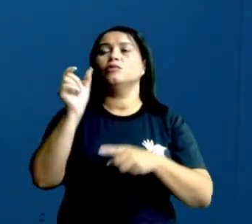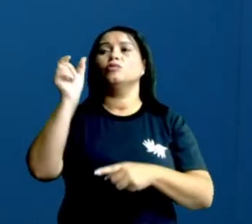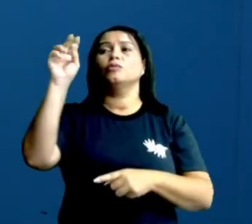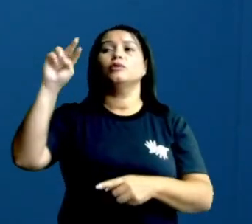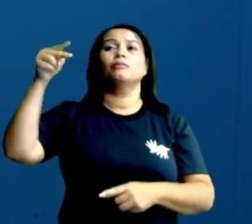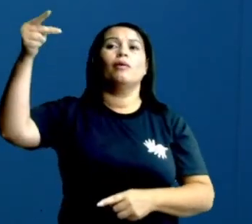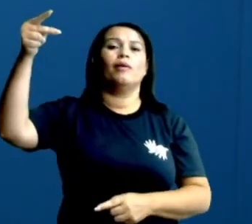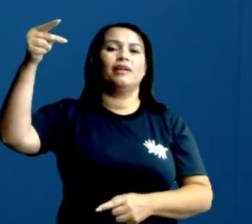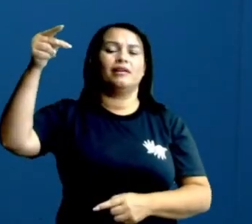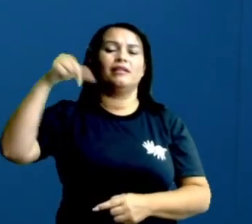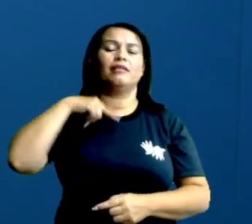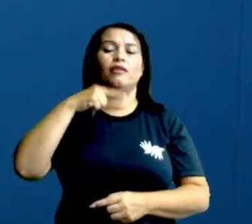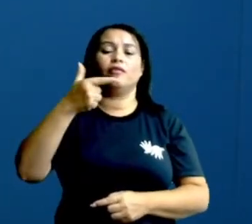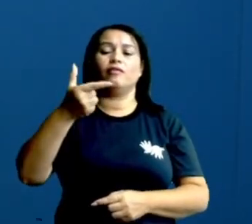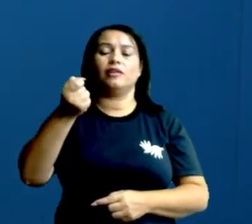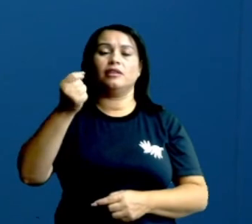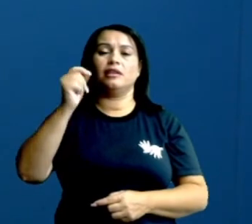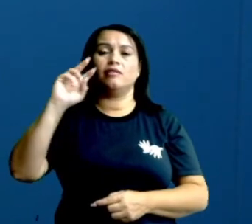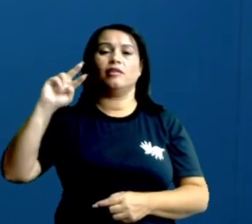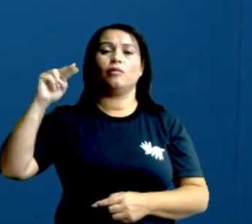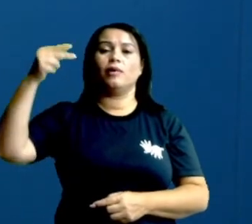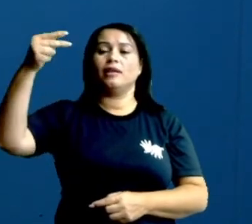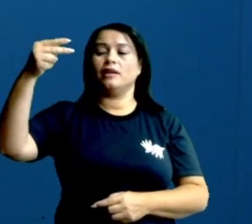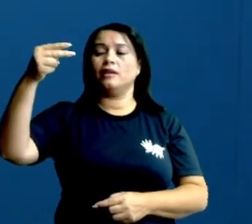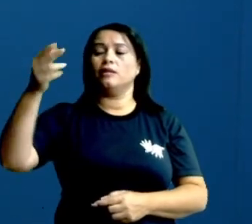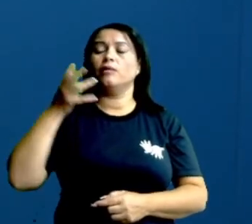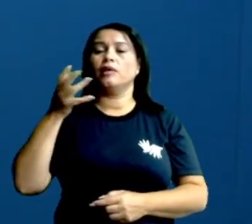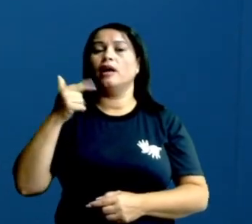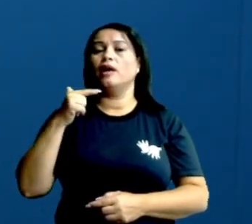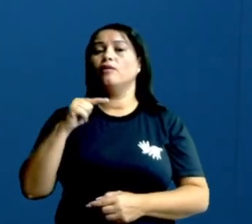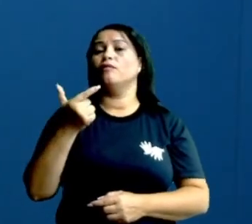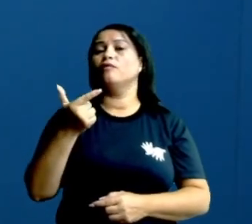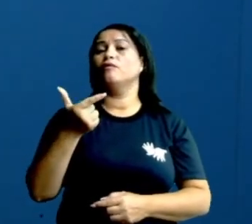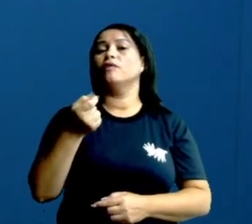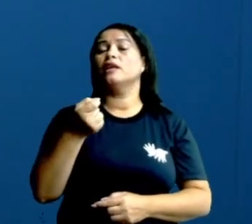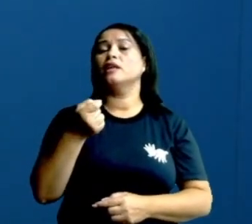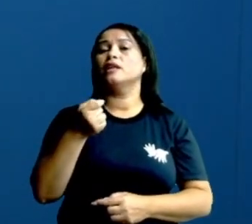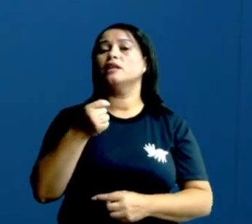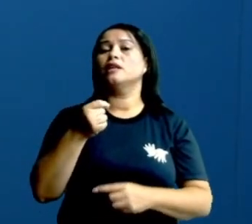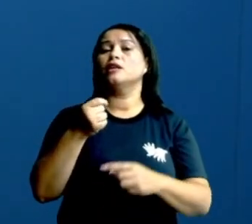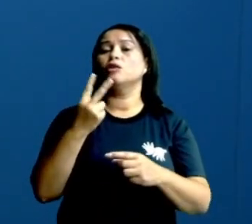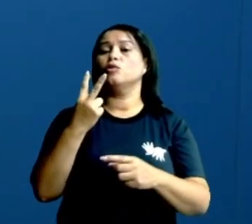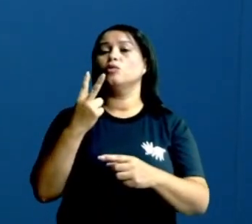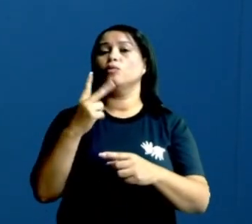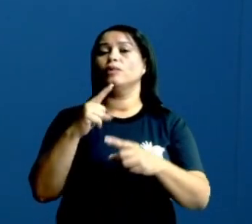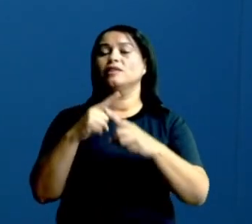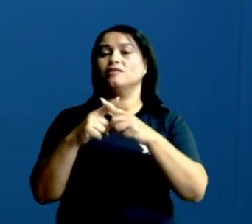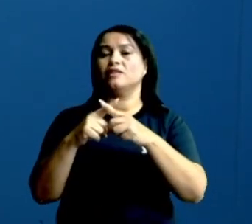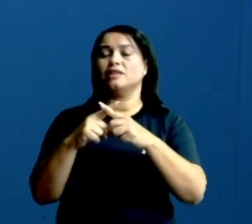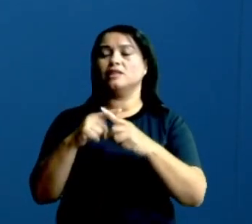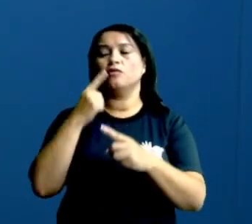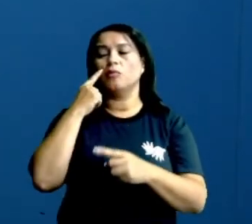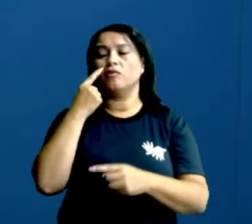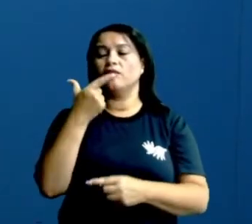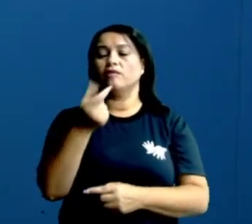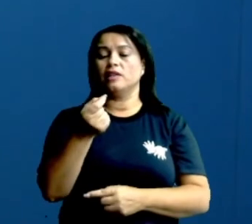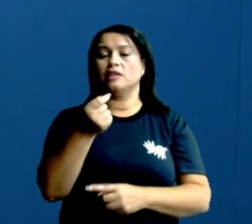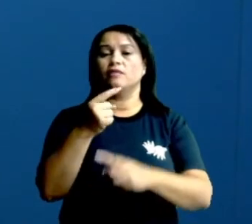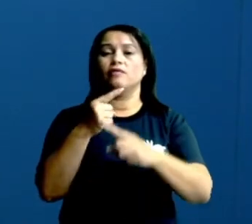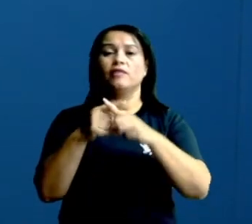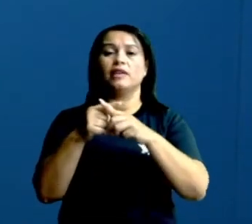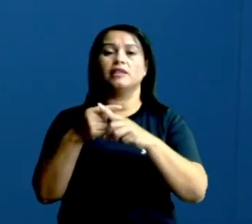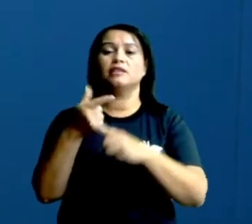caso aqui eu tenho 20 elevado ao quadrado. Então eu vou querer 20 quantas vezes? Duas vezes. No caso vai ser 20